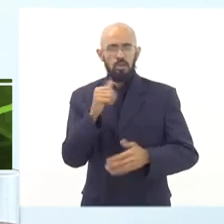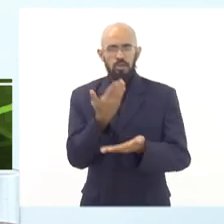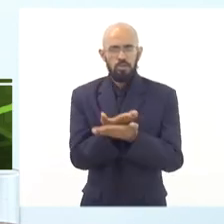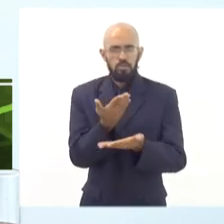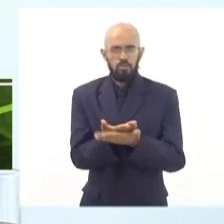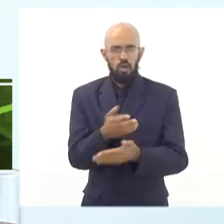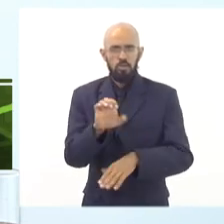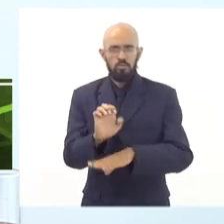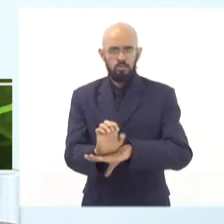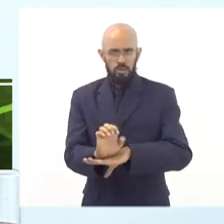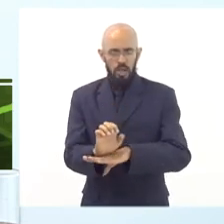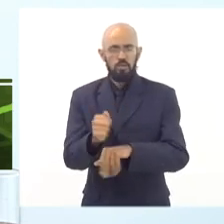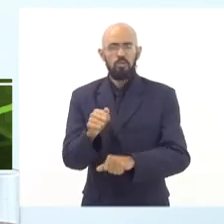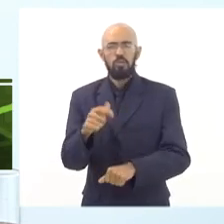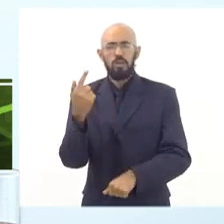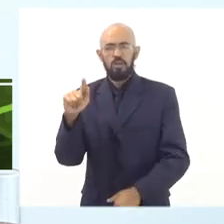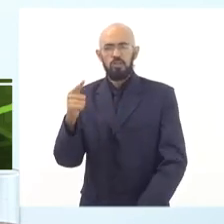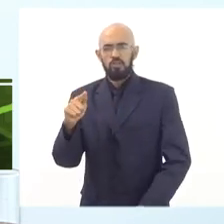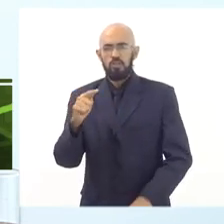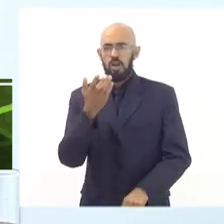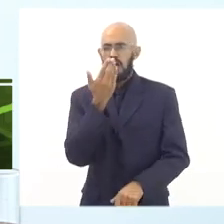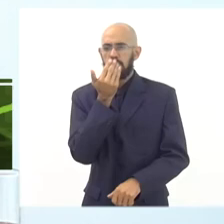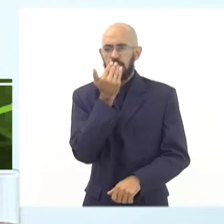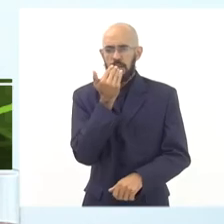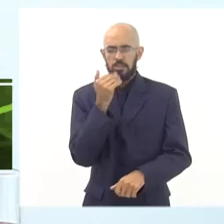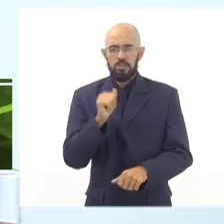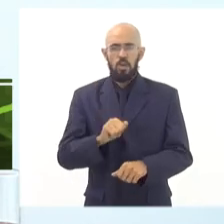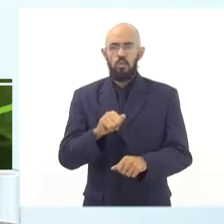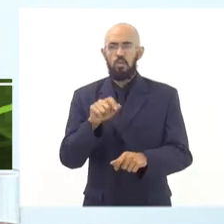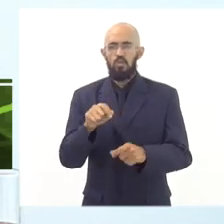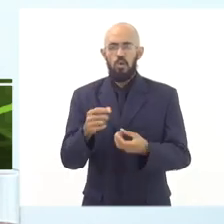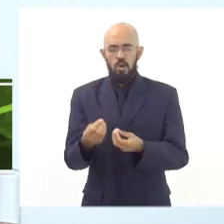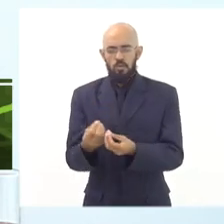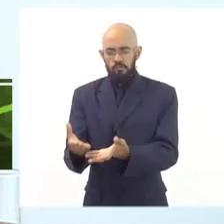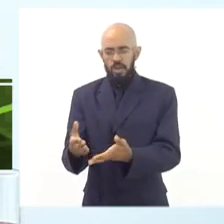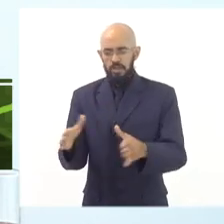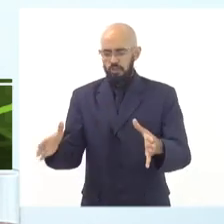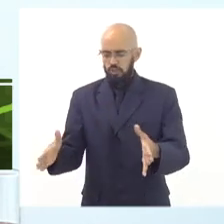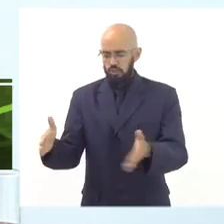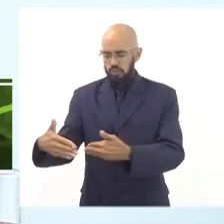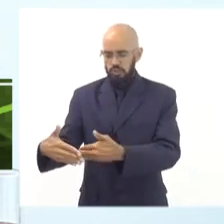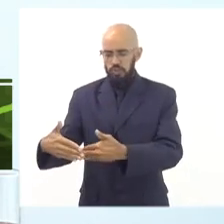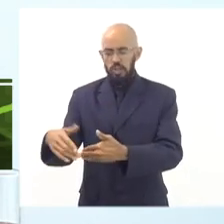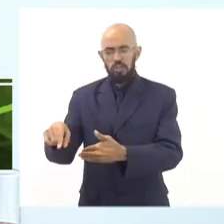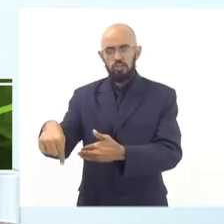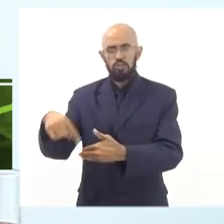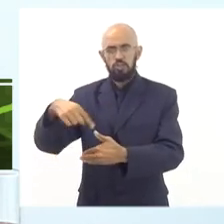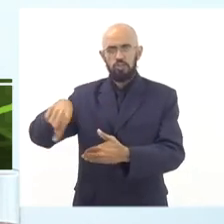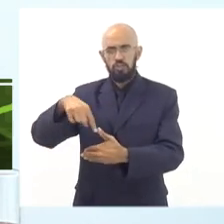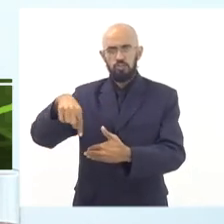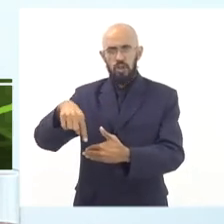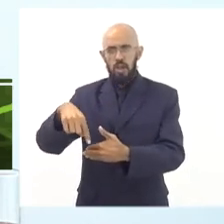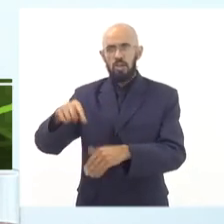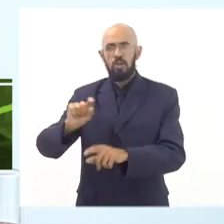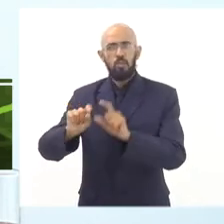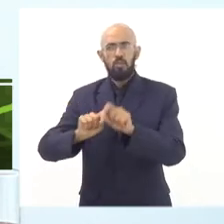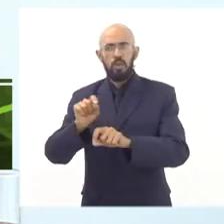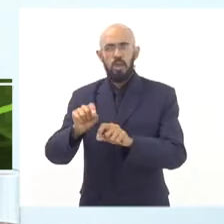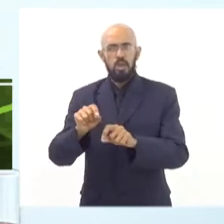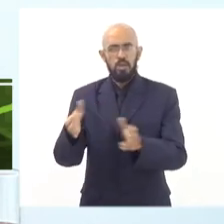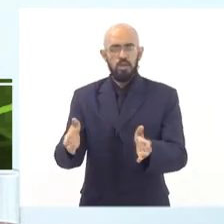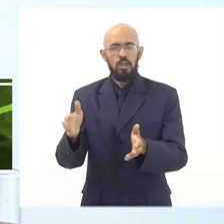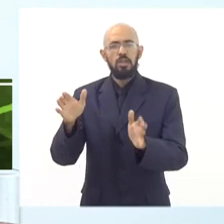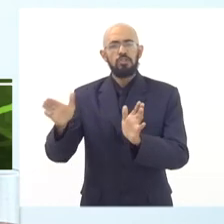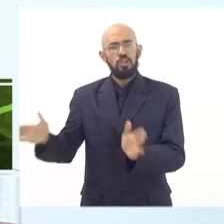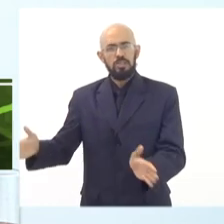garantir a alimentação escolar através da oferta de kits, de cestas